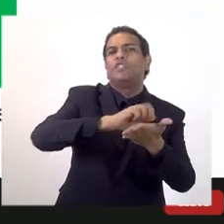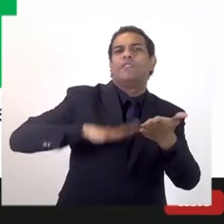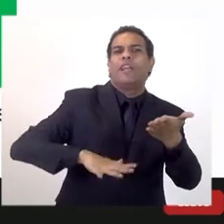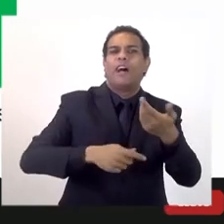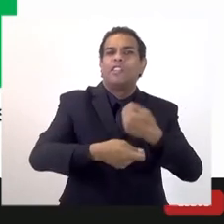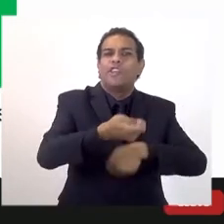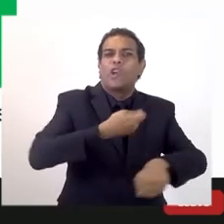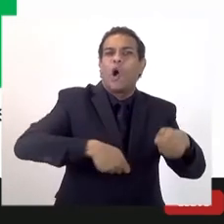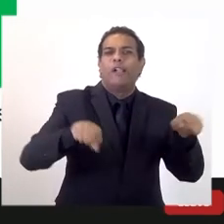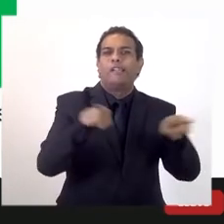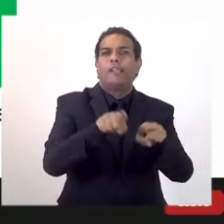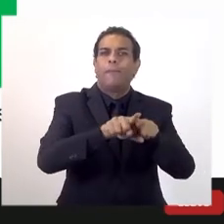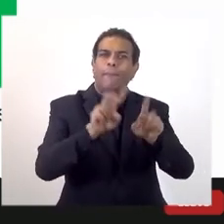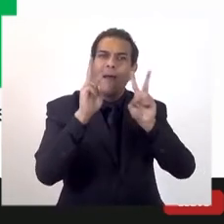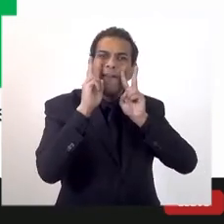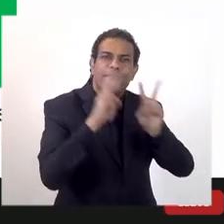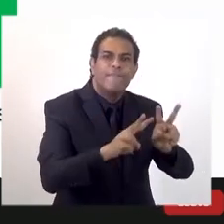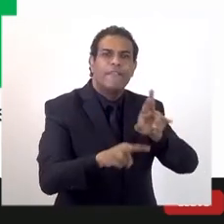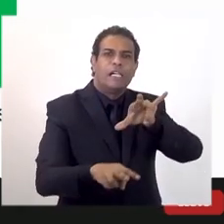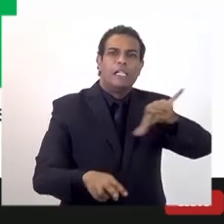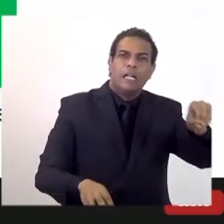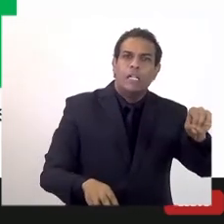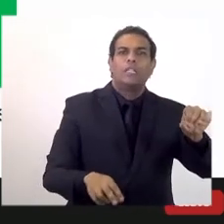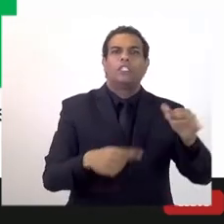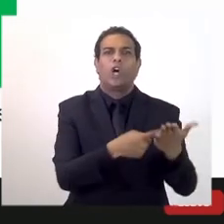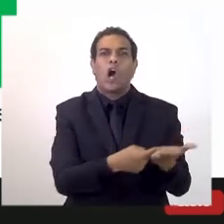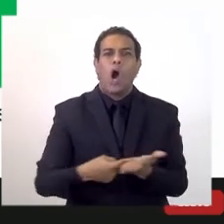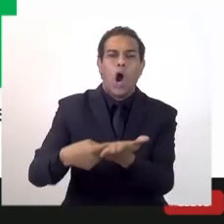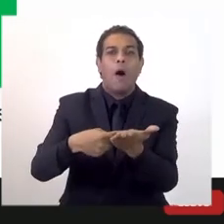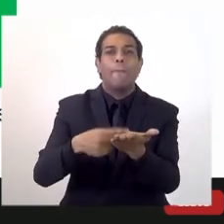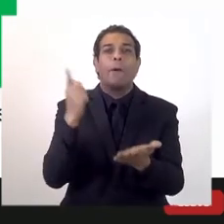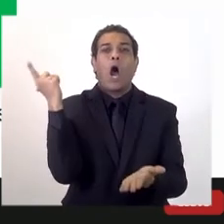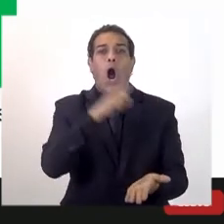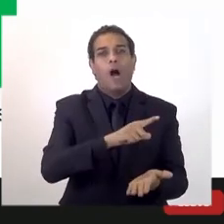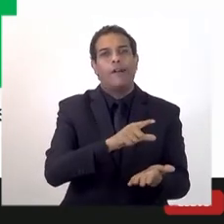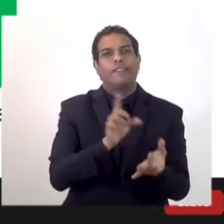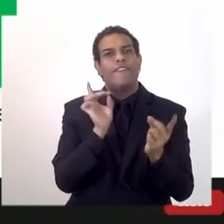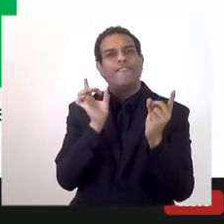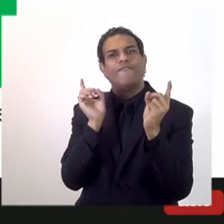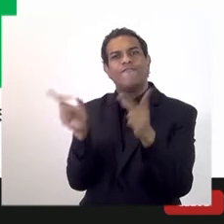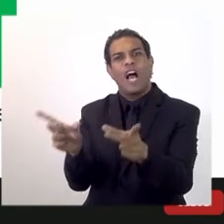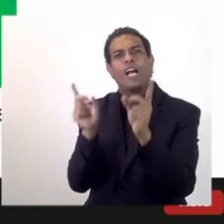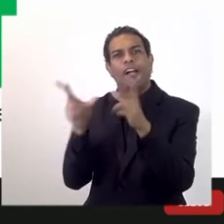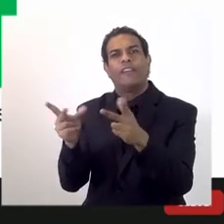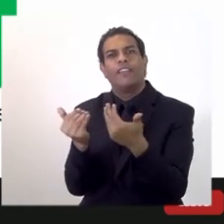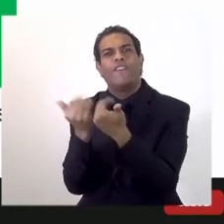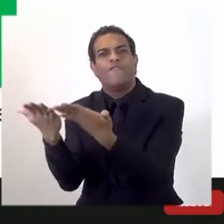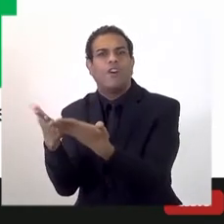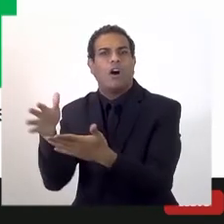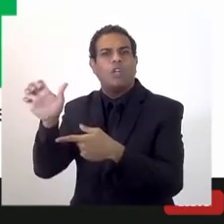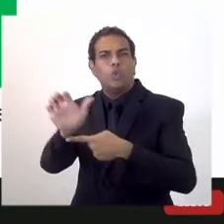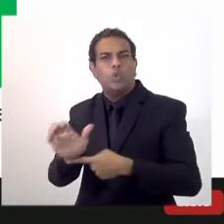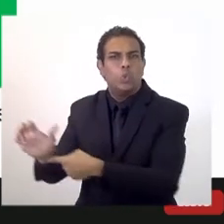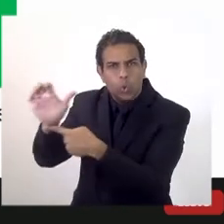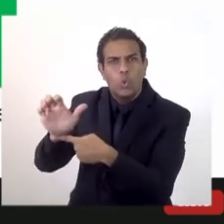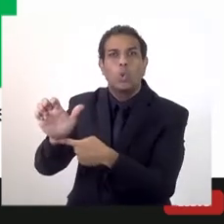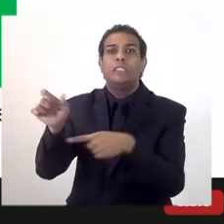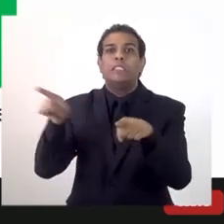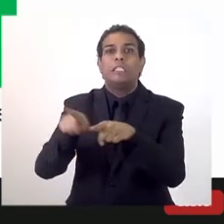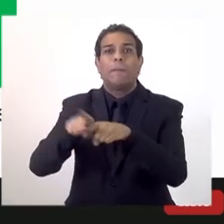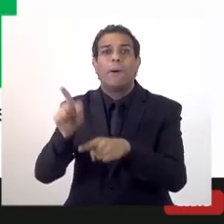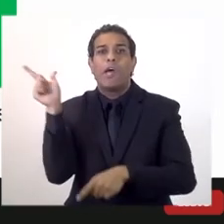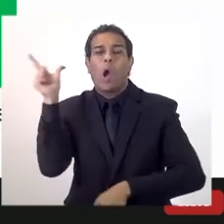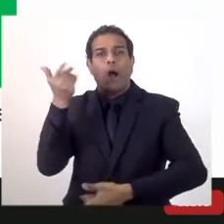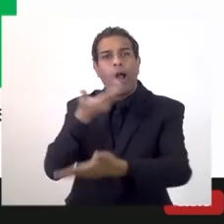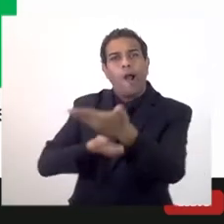São aquelas que vendem para fora, atividades que podem vender para fora e gerar renda nova, atividades que possam substituir importações.